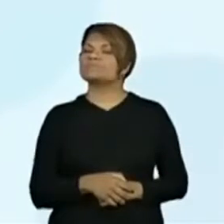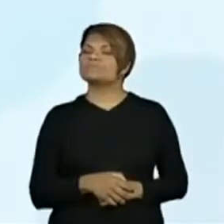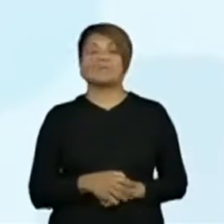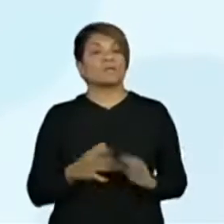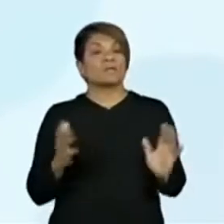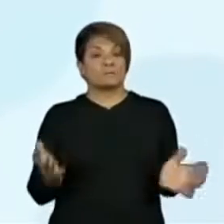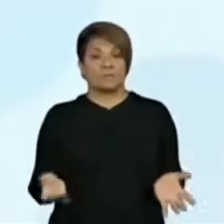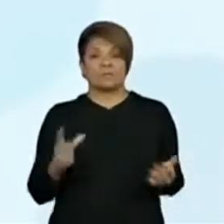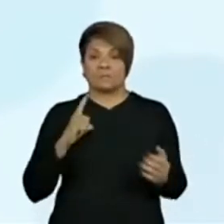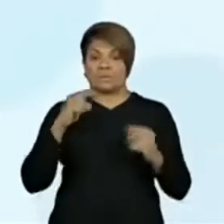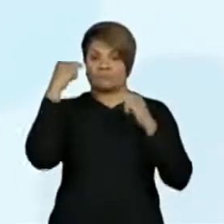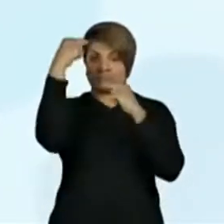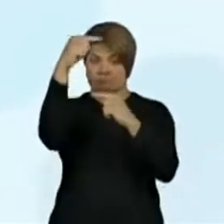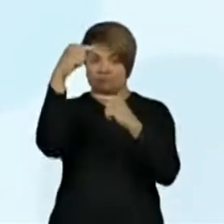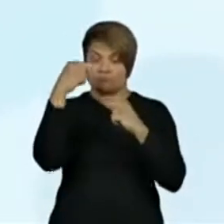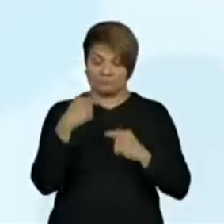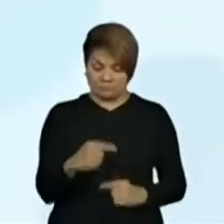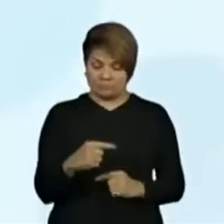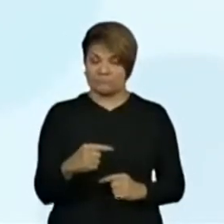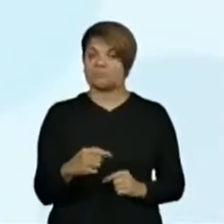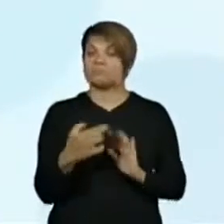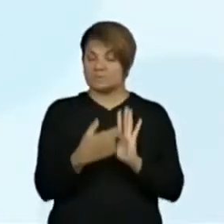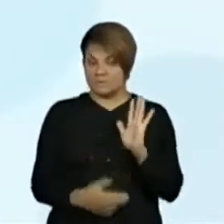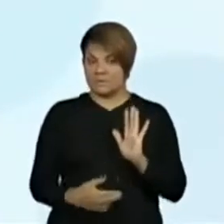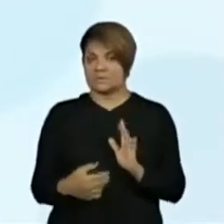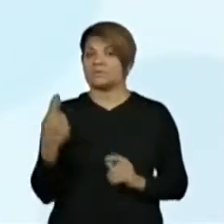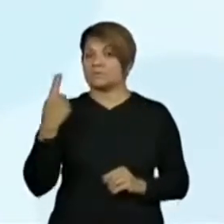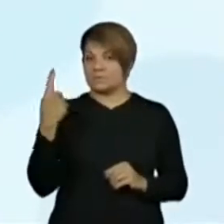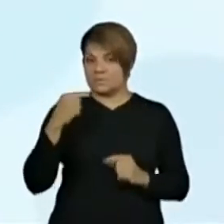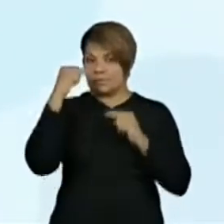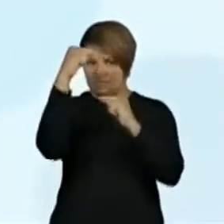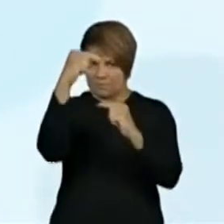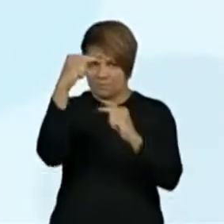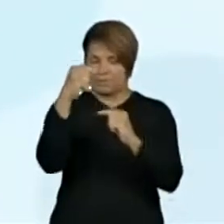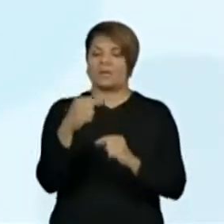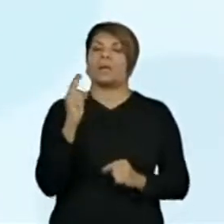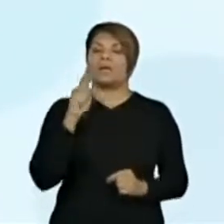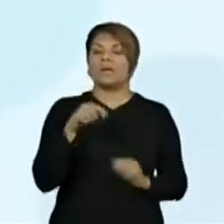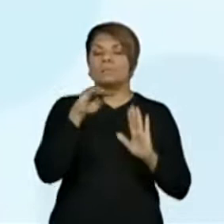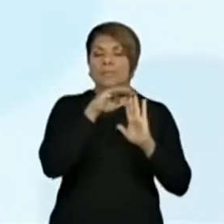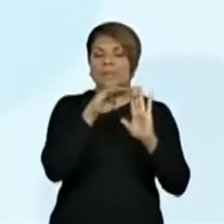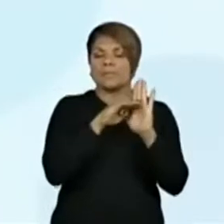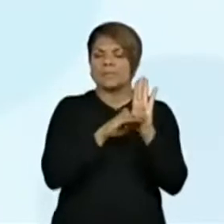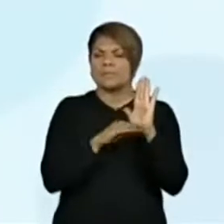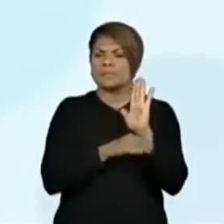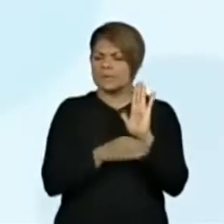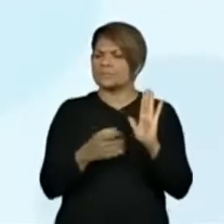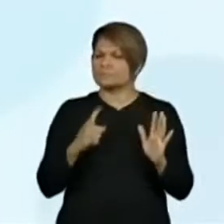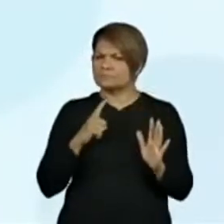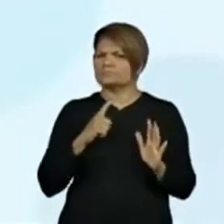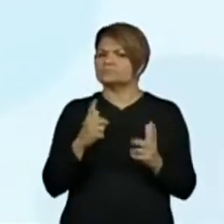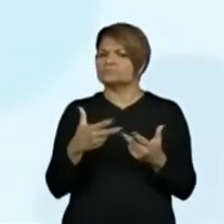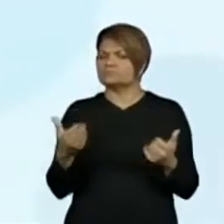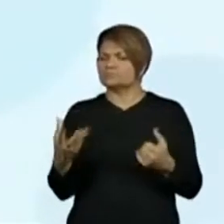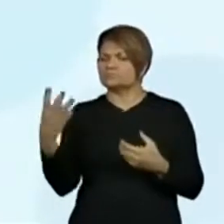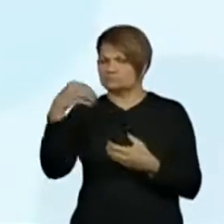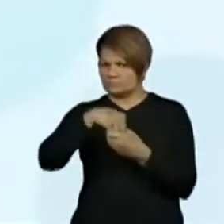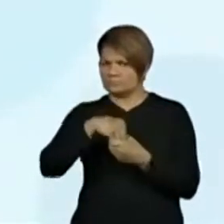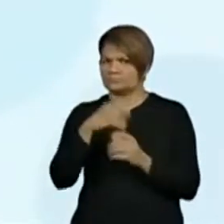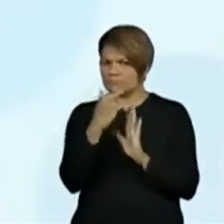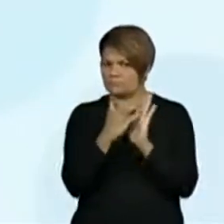as duas partes de uma receita. A primeira parte foi ali os ingredientes que estão organizados numa